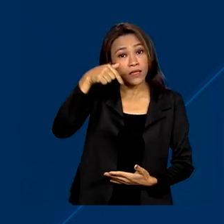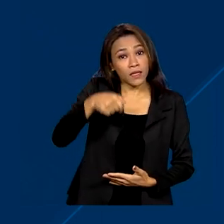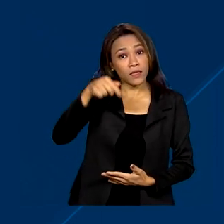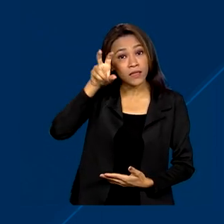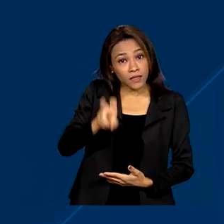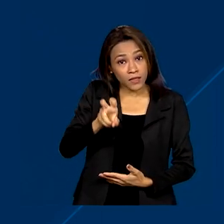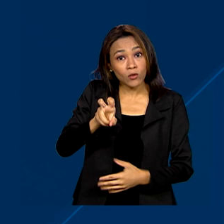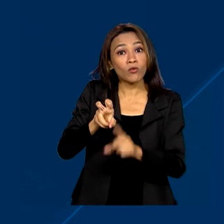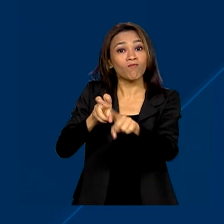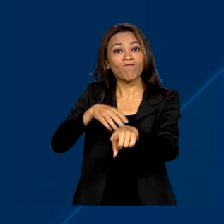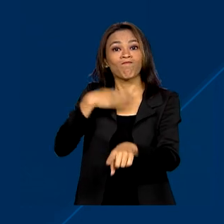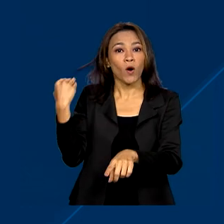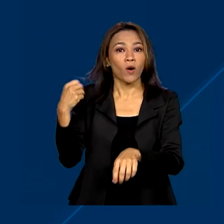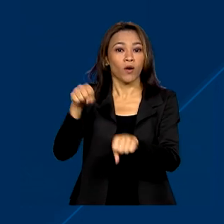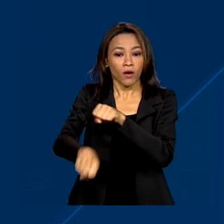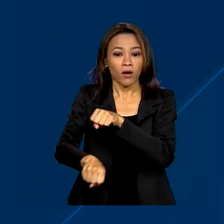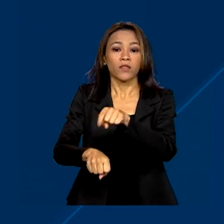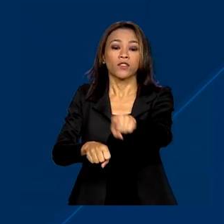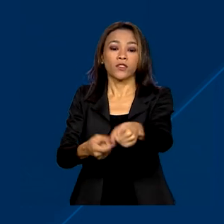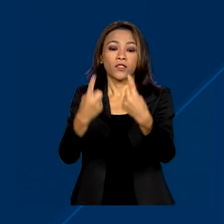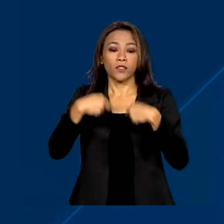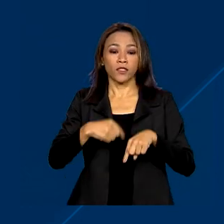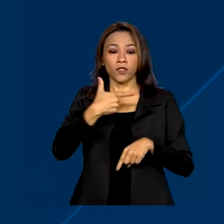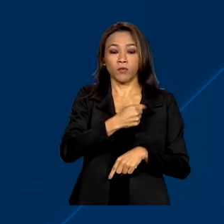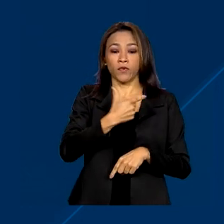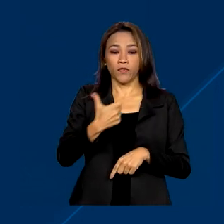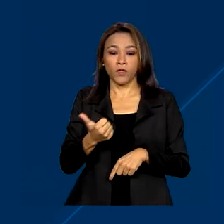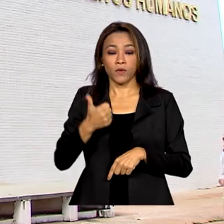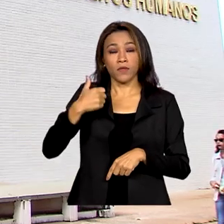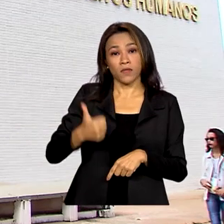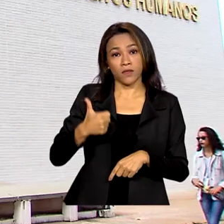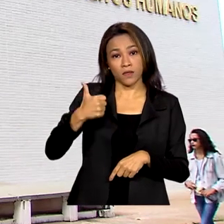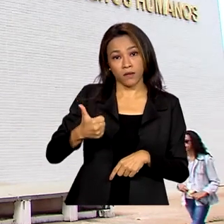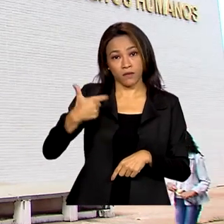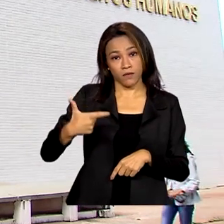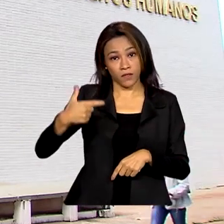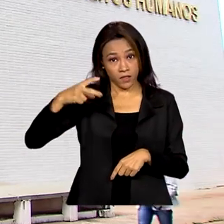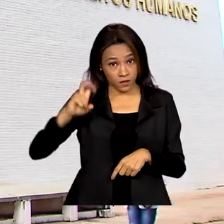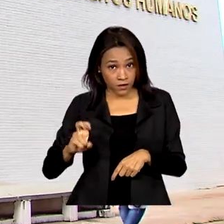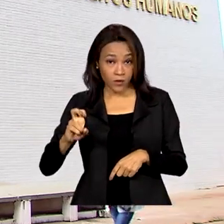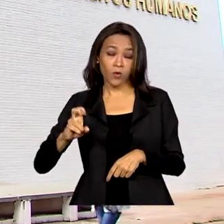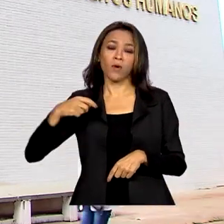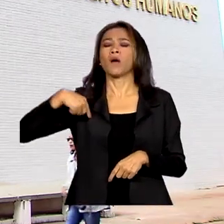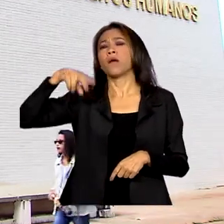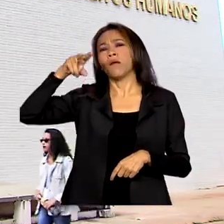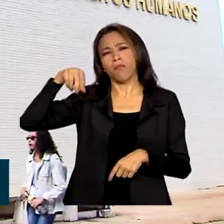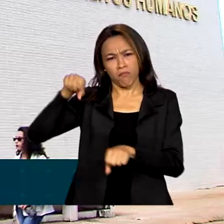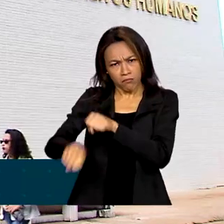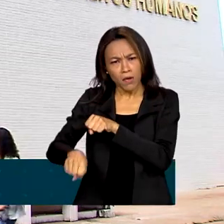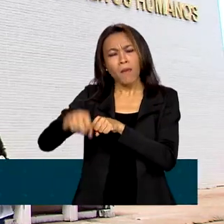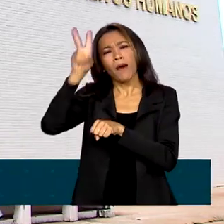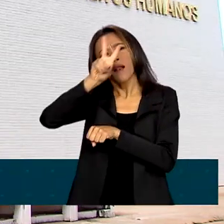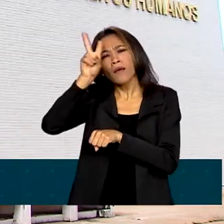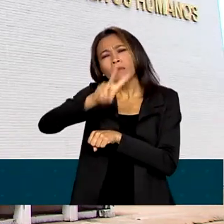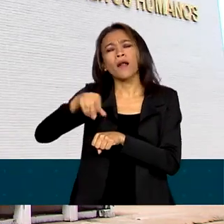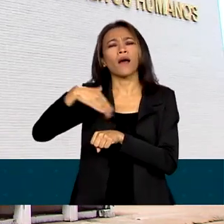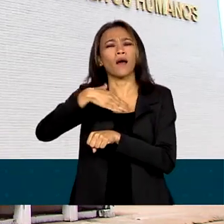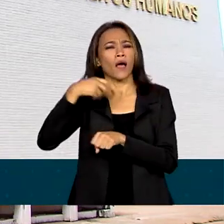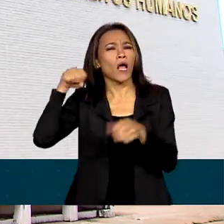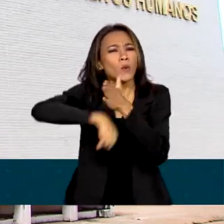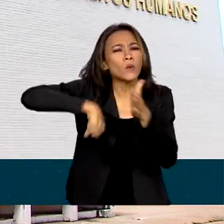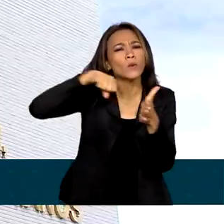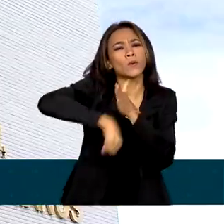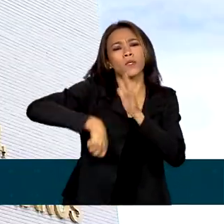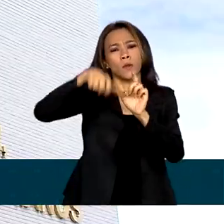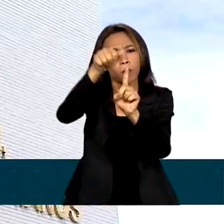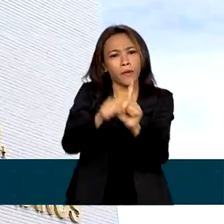assassinatos e, em 2021, 125. Para lembrar lutas e desafios dos transgêneros, o mês de